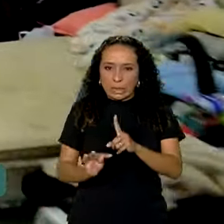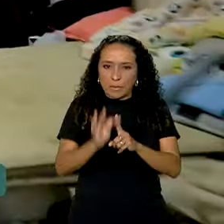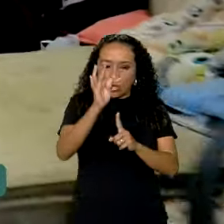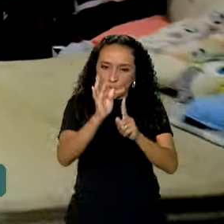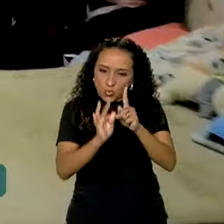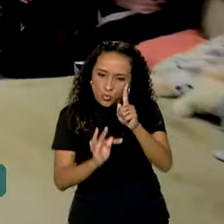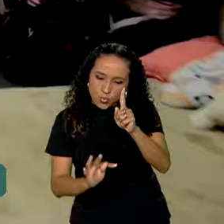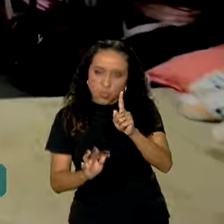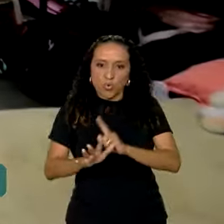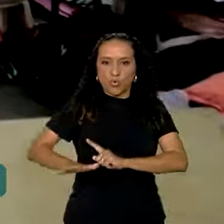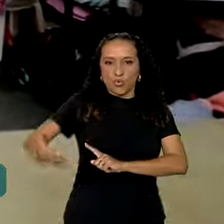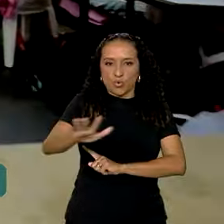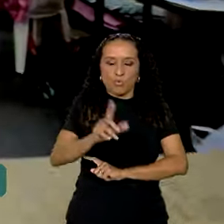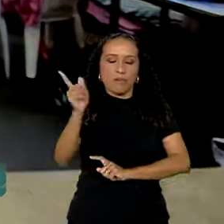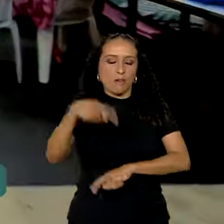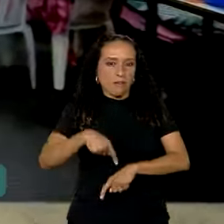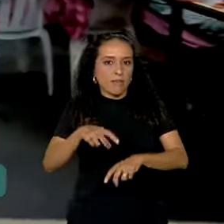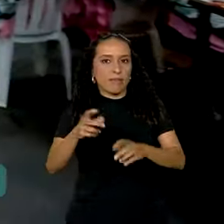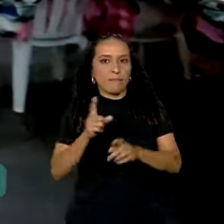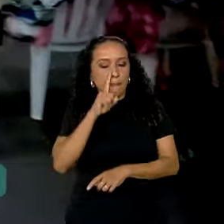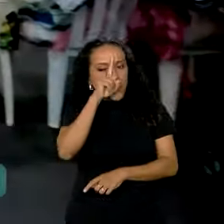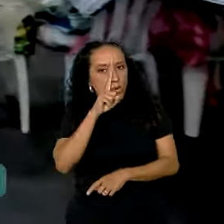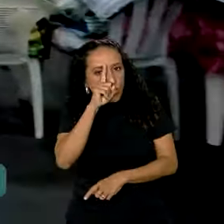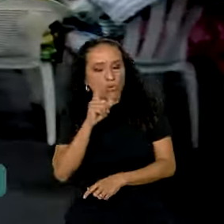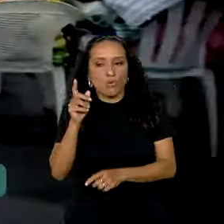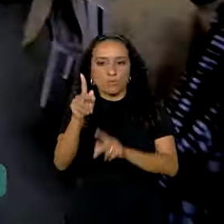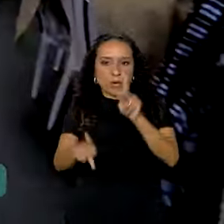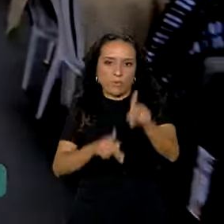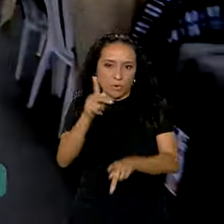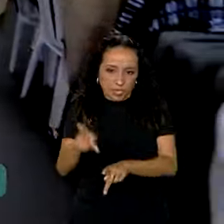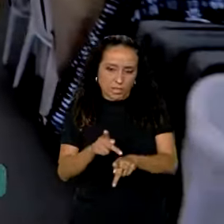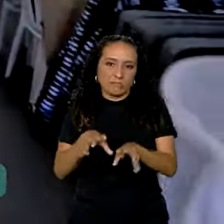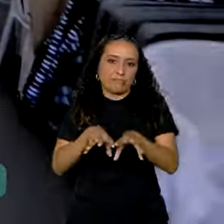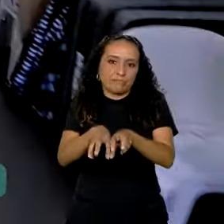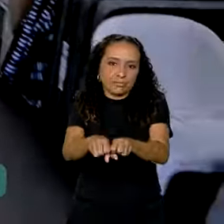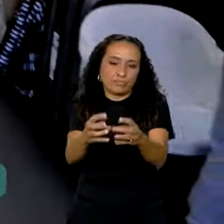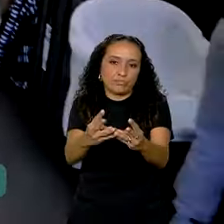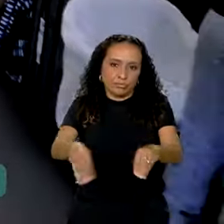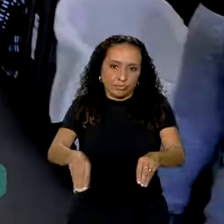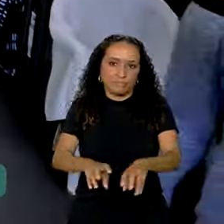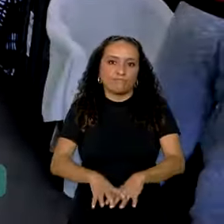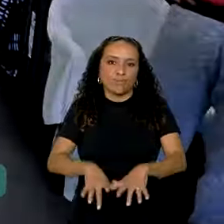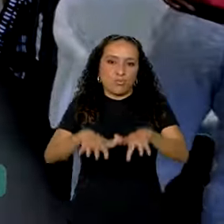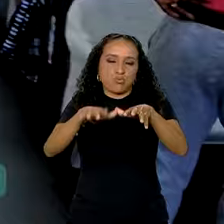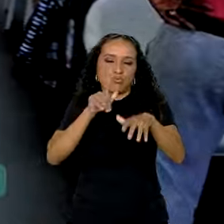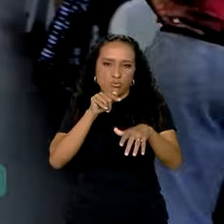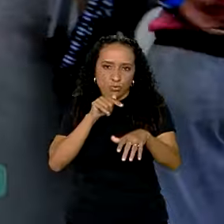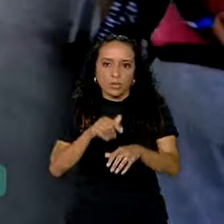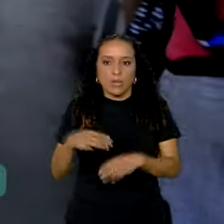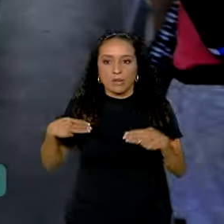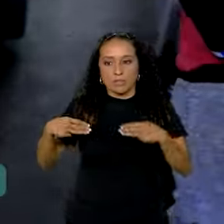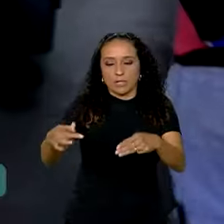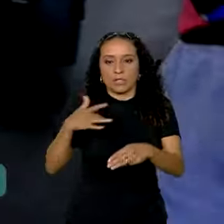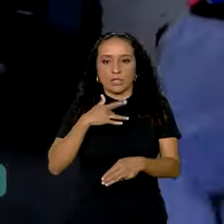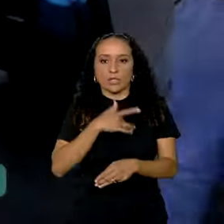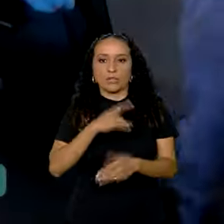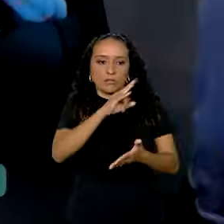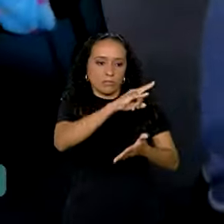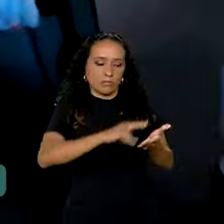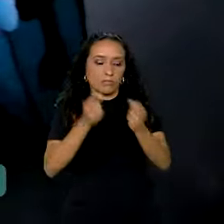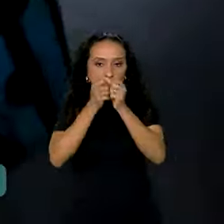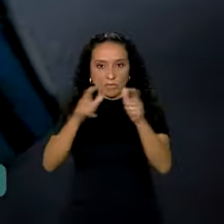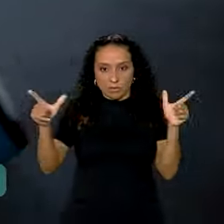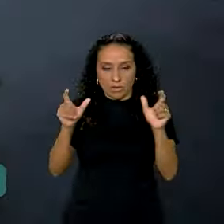baixa na região são fatores de risco para a população atingida pelas enchentes. O Ministério da Saúde emitiu um